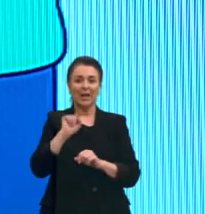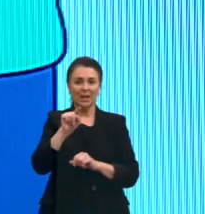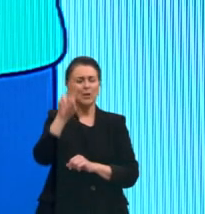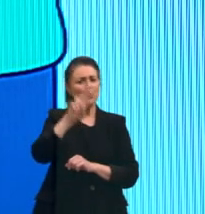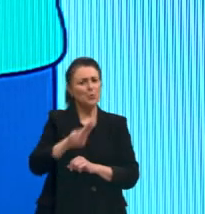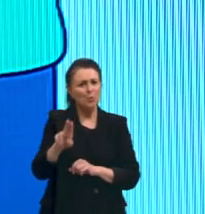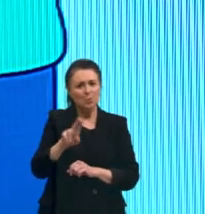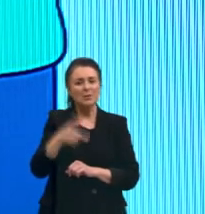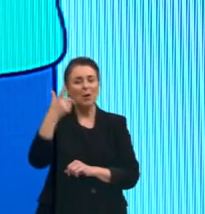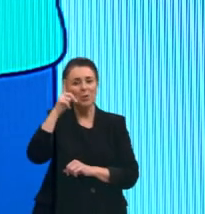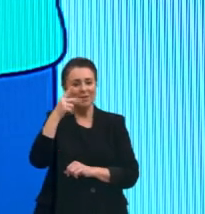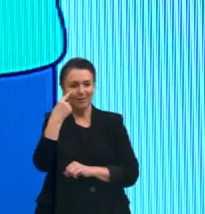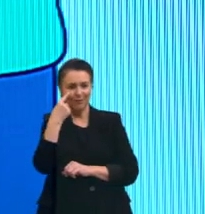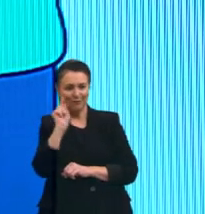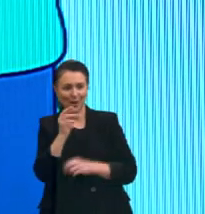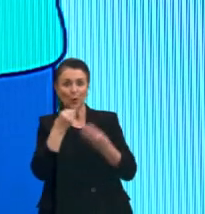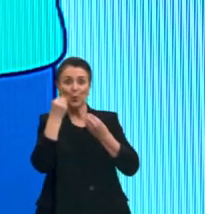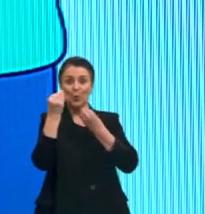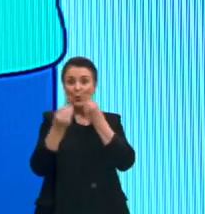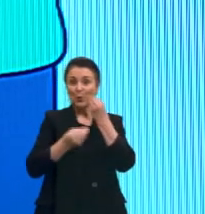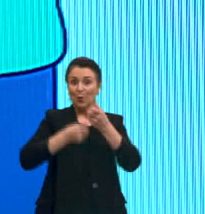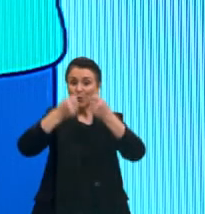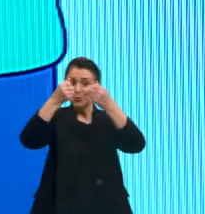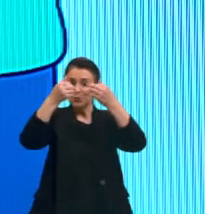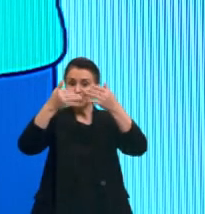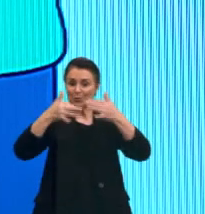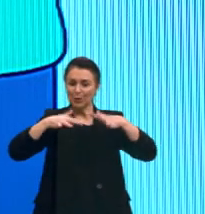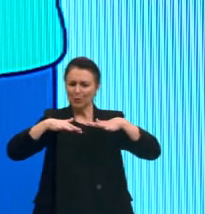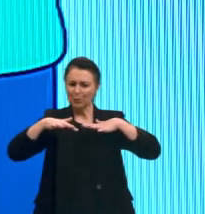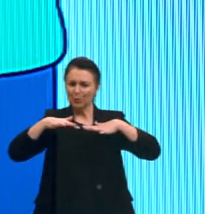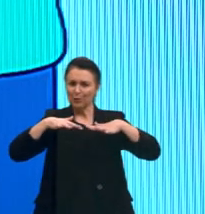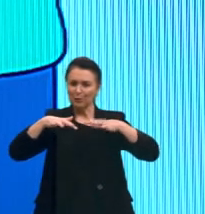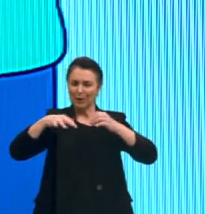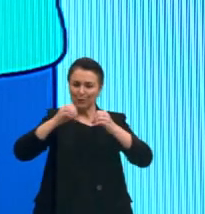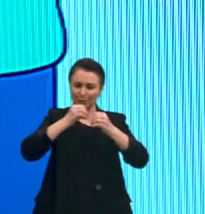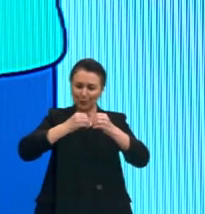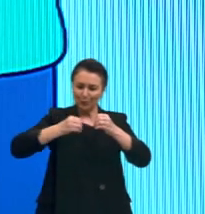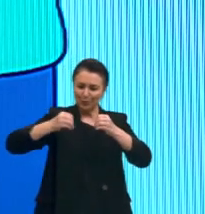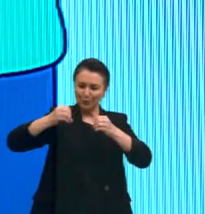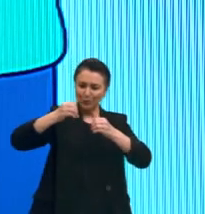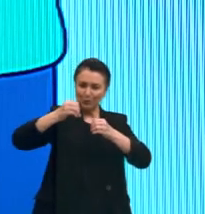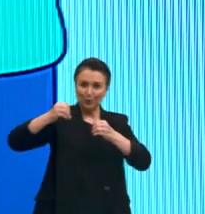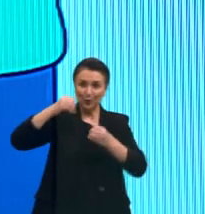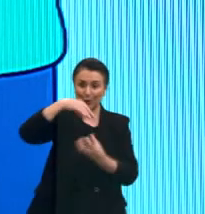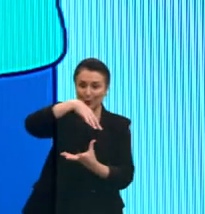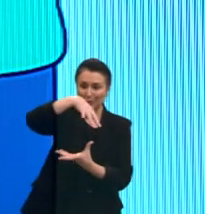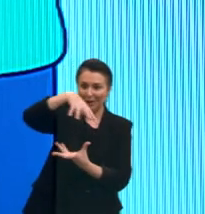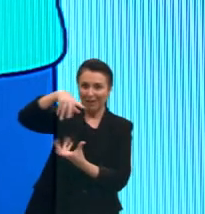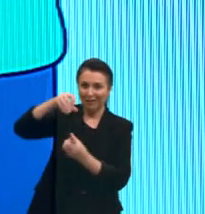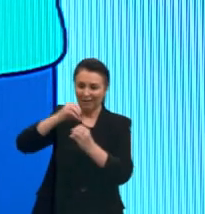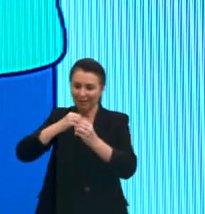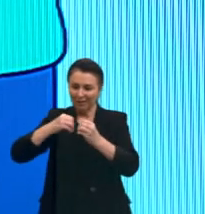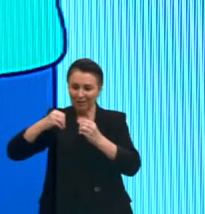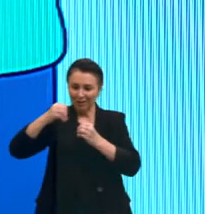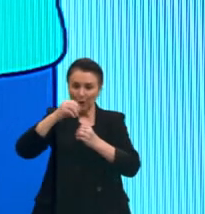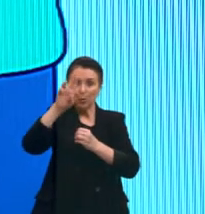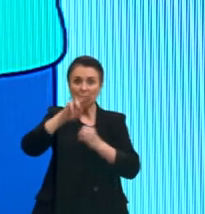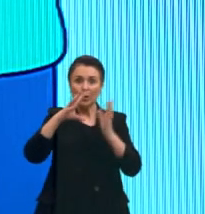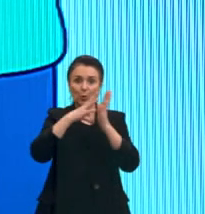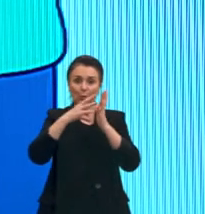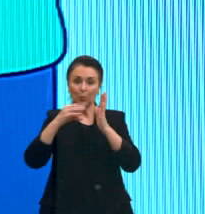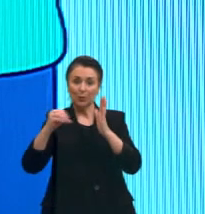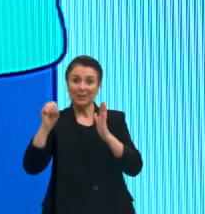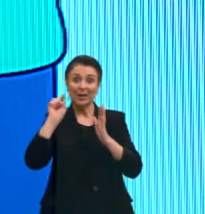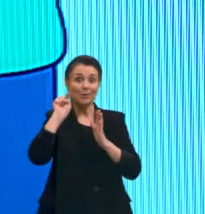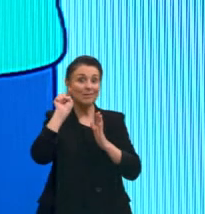interessante a gente consegue ver como que seria o movimento em ação desses planetas no modelo de Copérnico. Claro